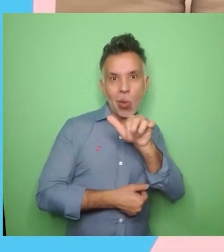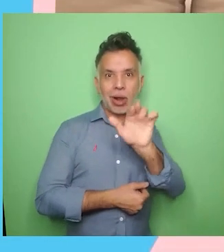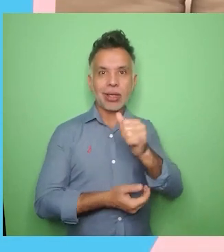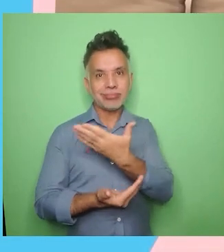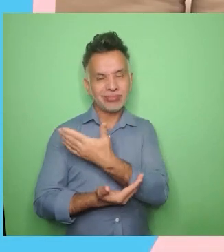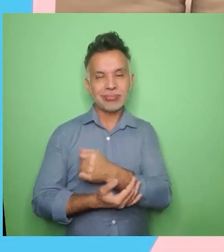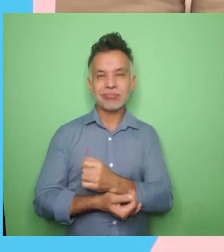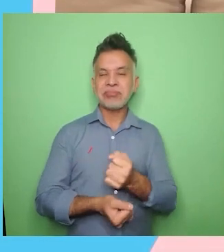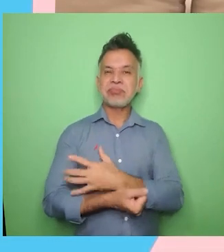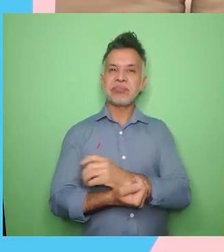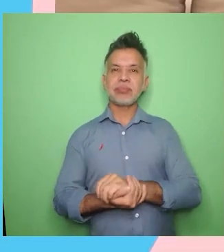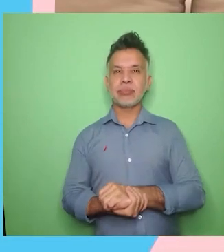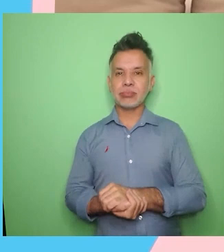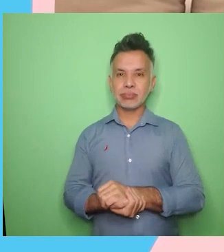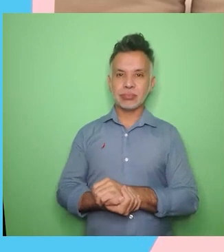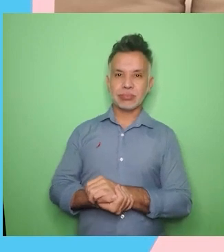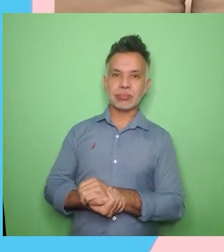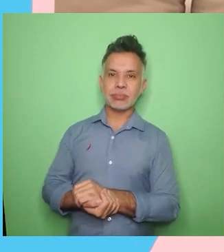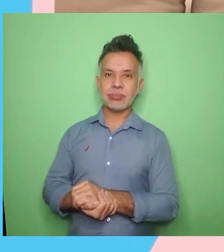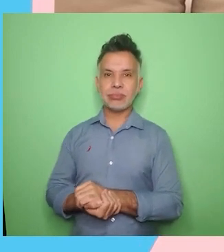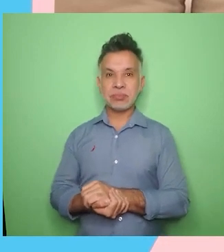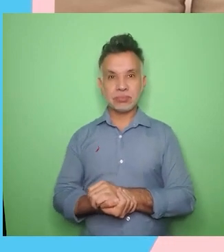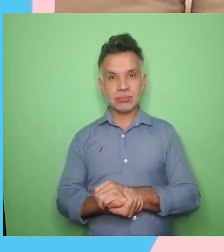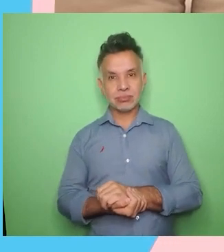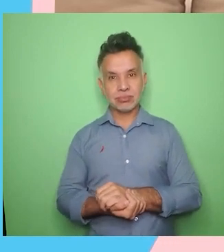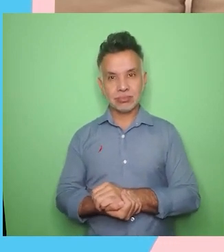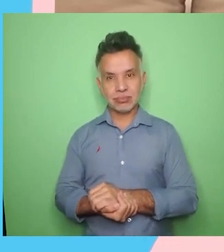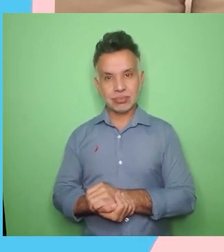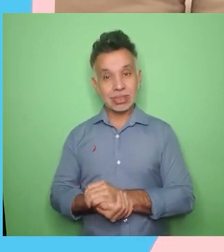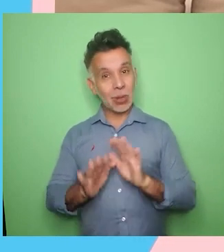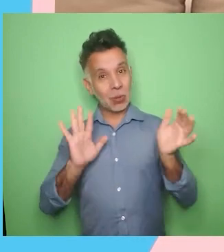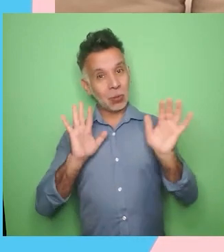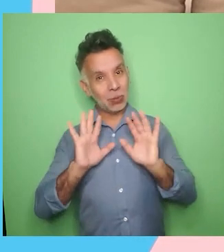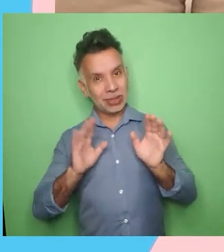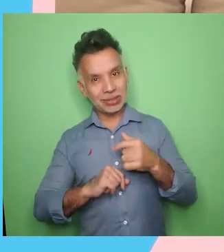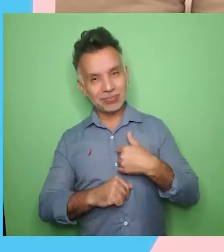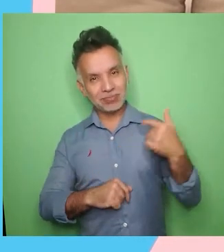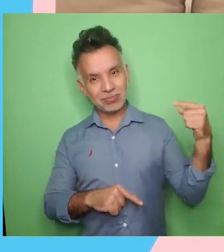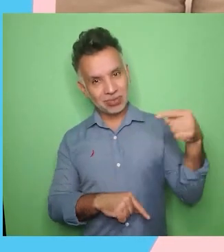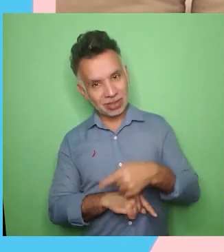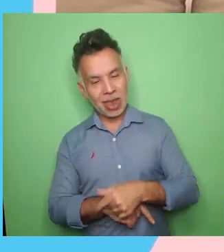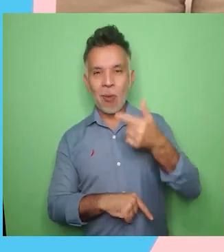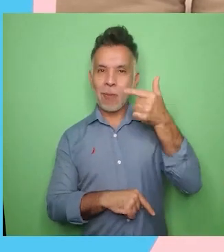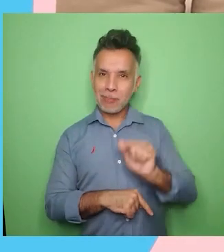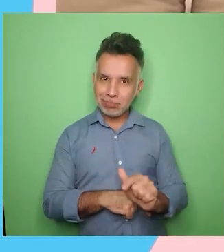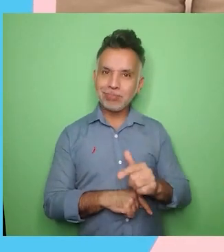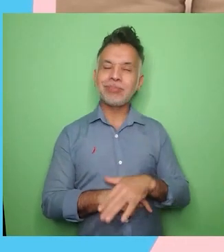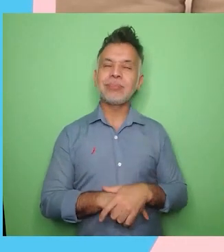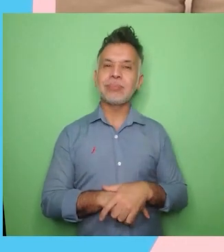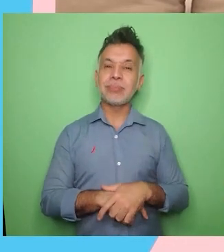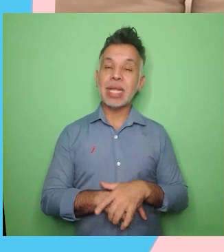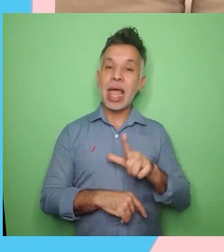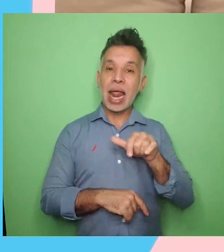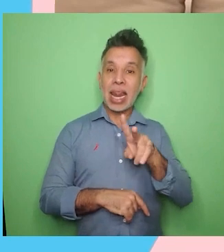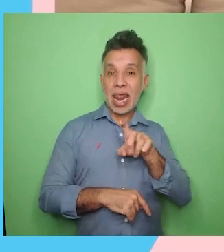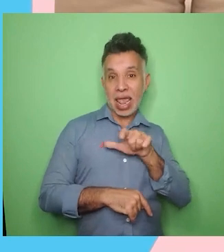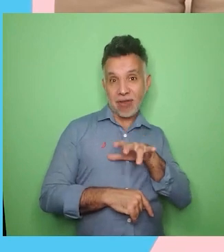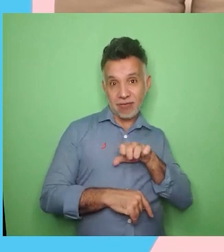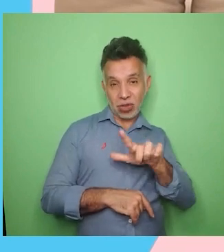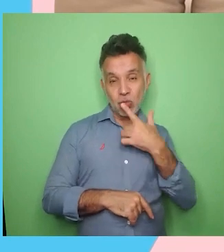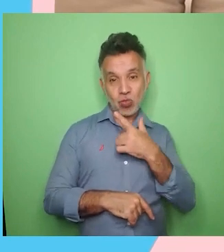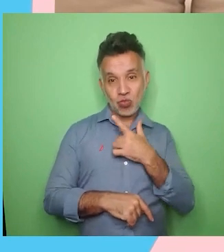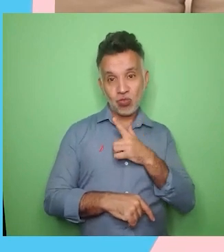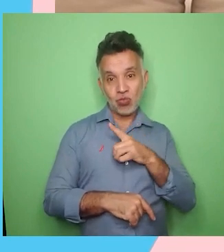Olá, estamos aqui mais uma vez. A Levo é destaque no Prêmio Mulher, da GPTW. Muito orgulho de pertencer.